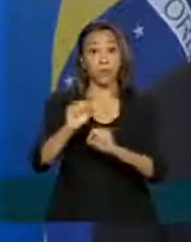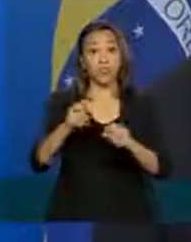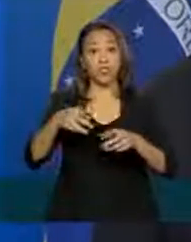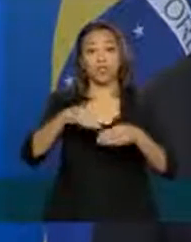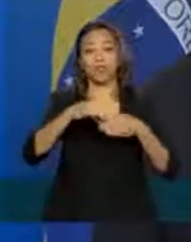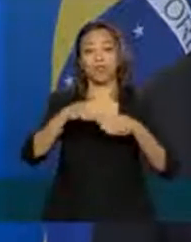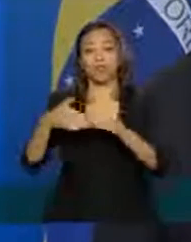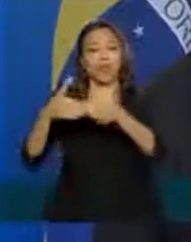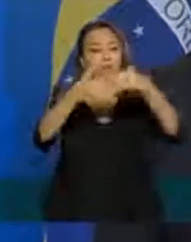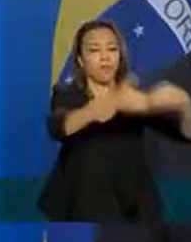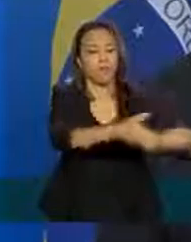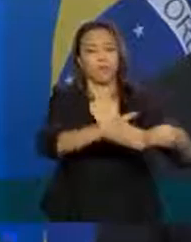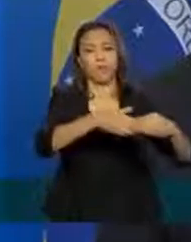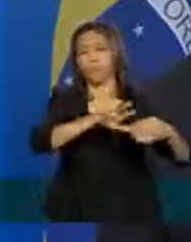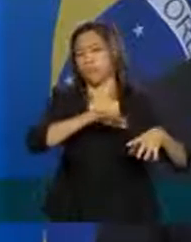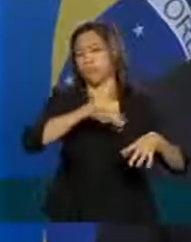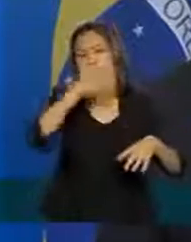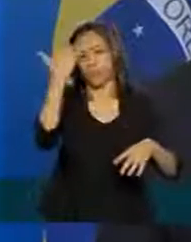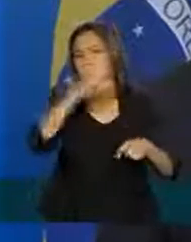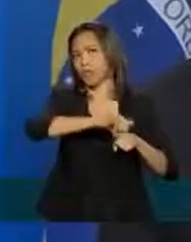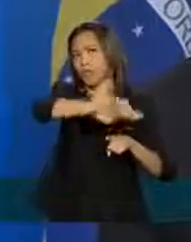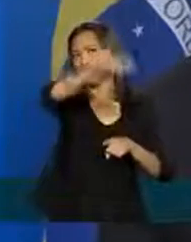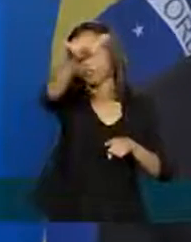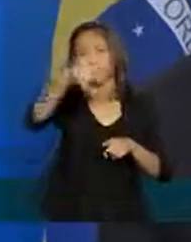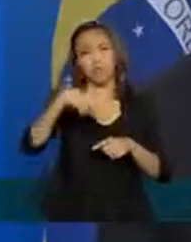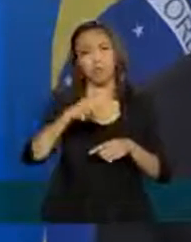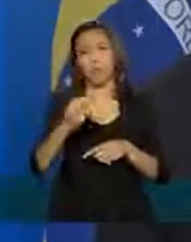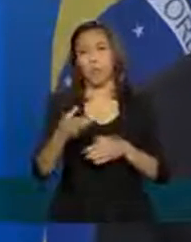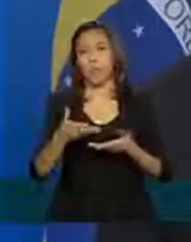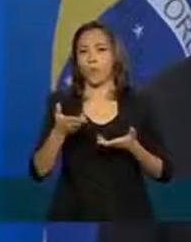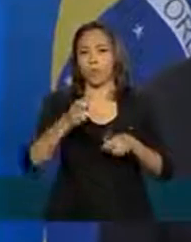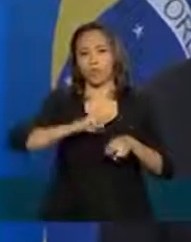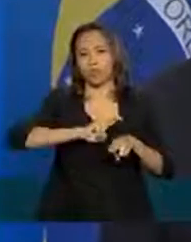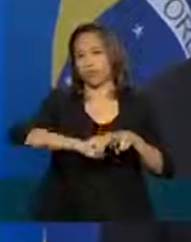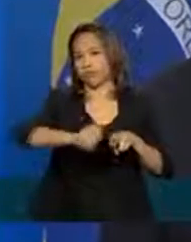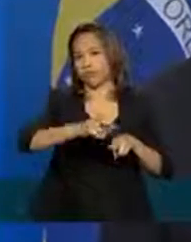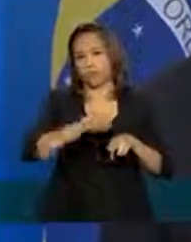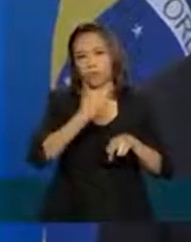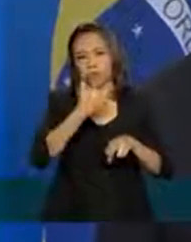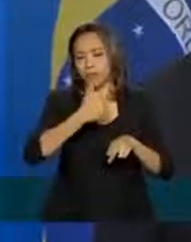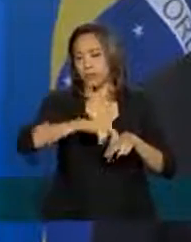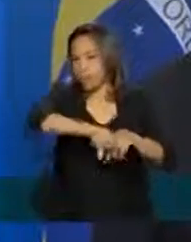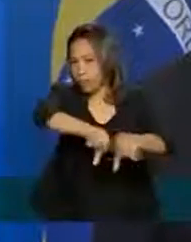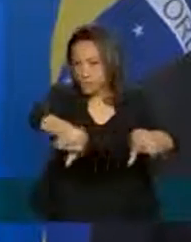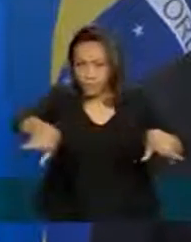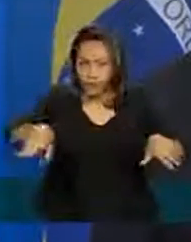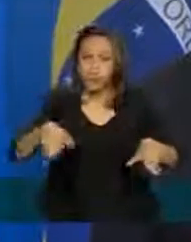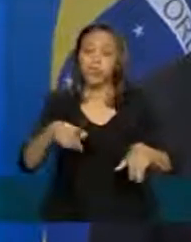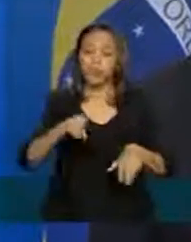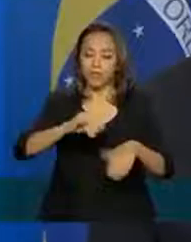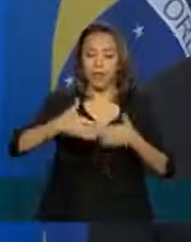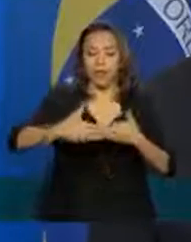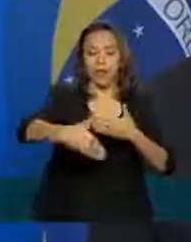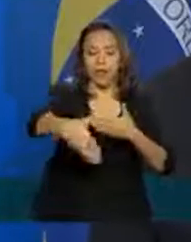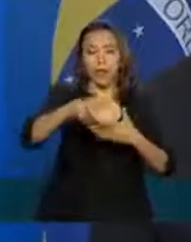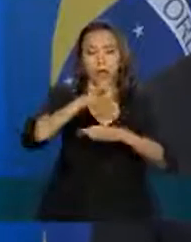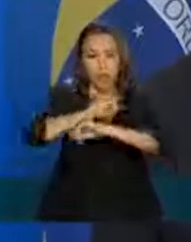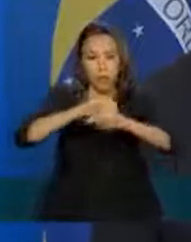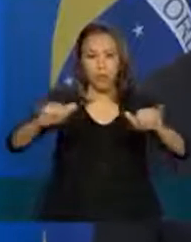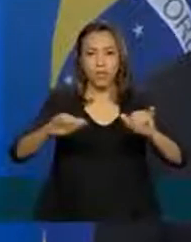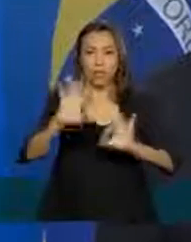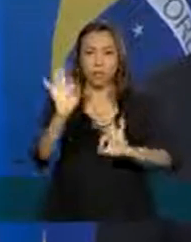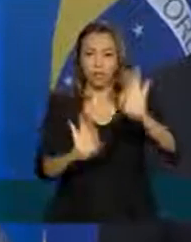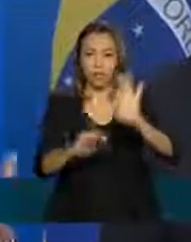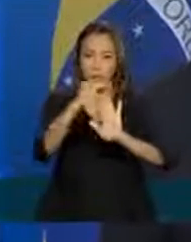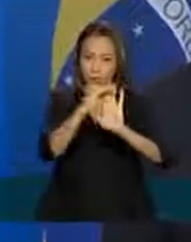passageiros seja transportes aéreos ou terrestres a gente espera já em até 2 semanas anunciar um pacote completo para as